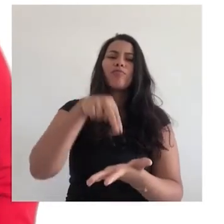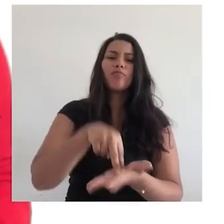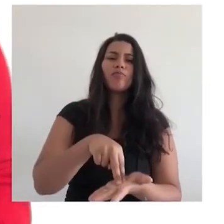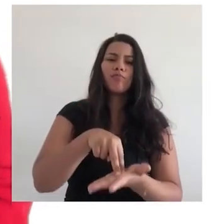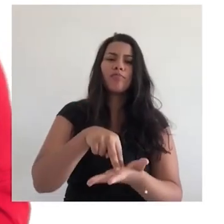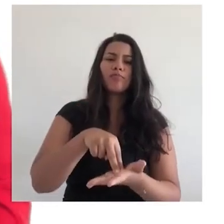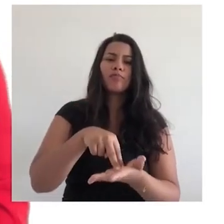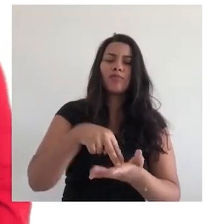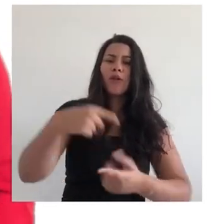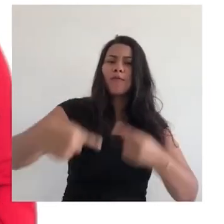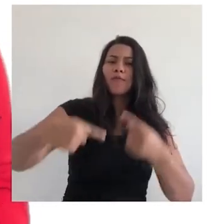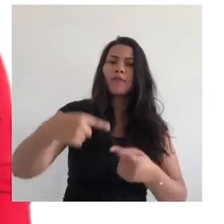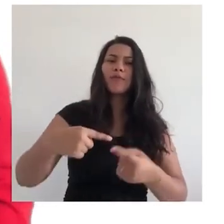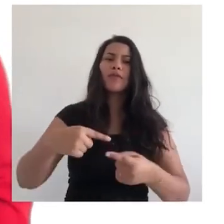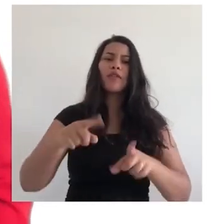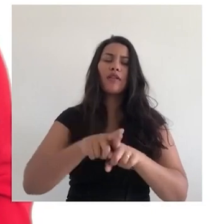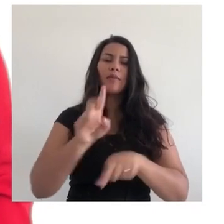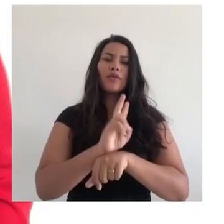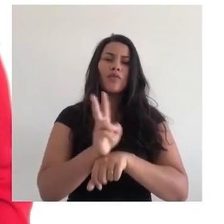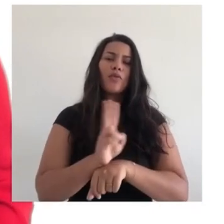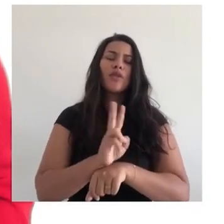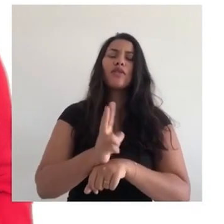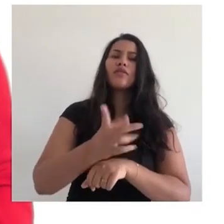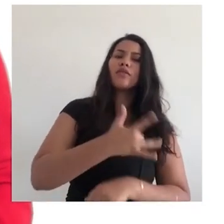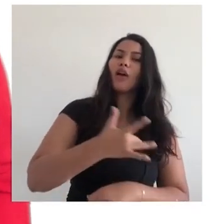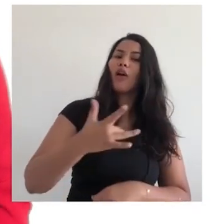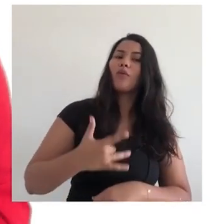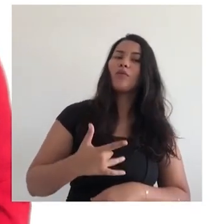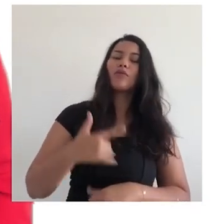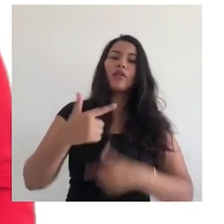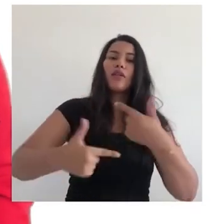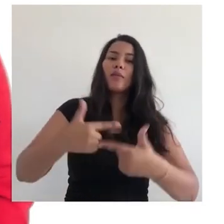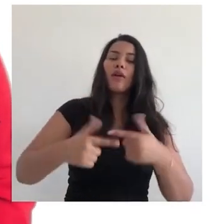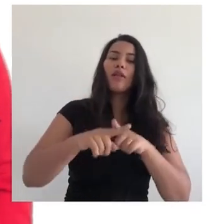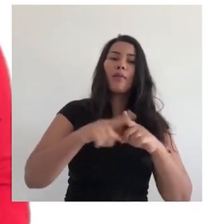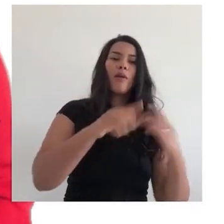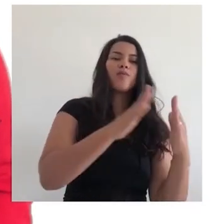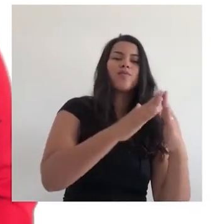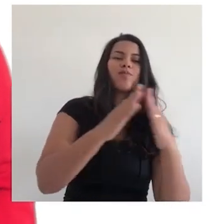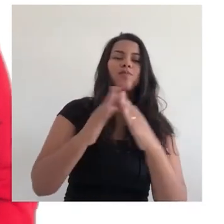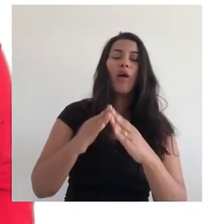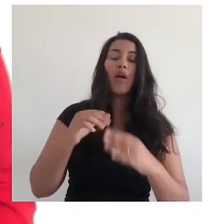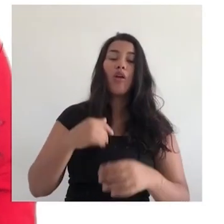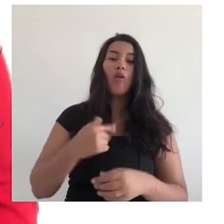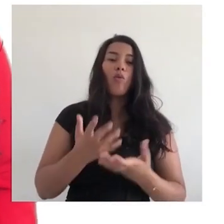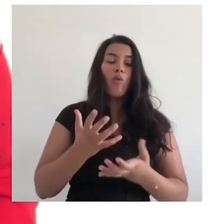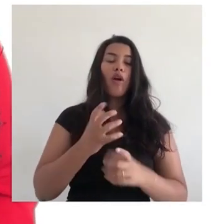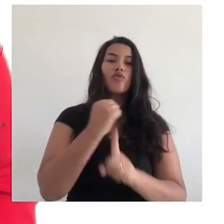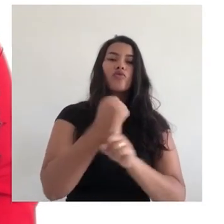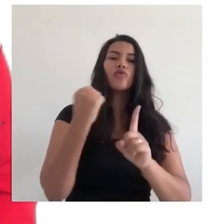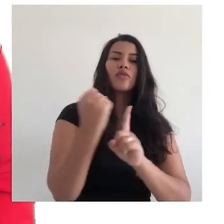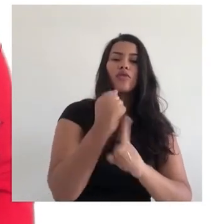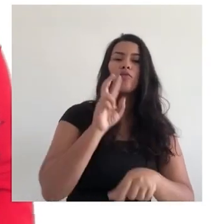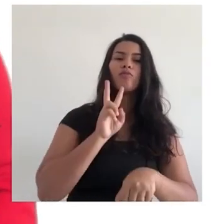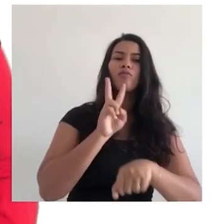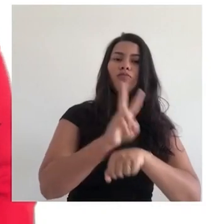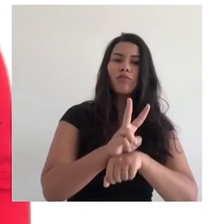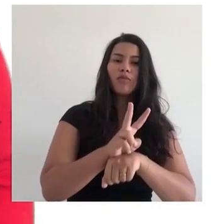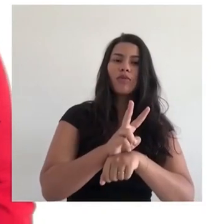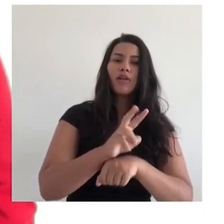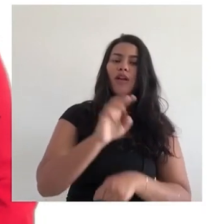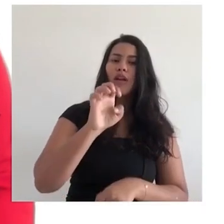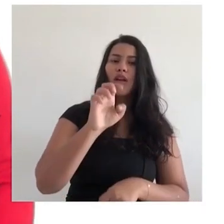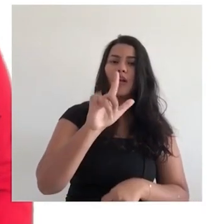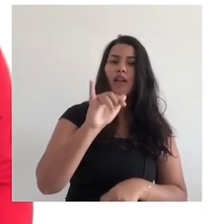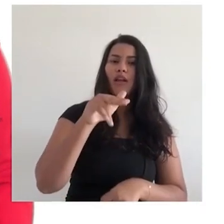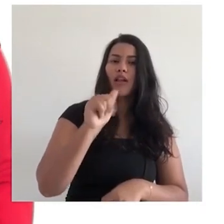política, por mais segurança, educação, saúde, emprego, moradia e defesa das causas sociais. Votem. Liana